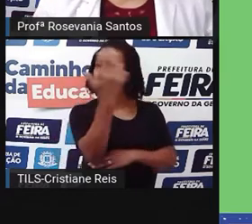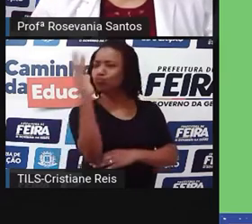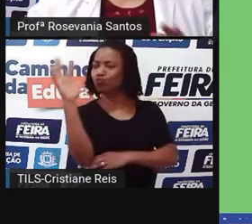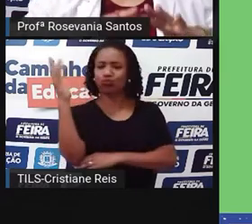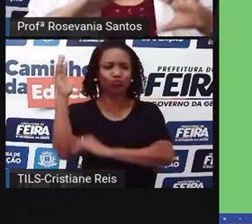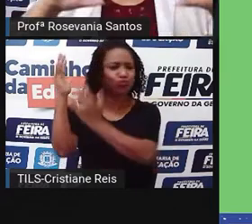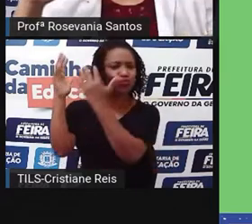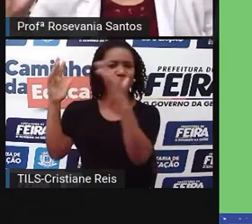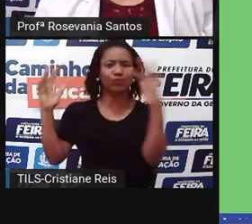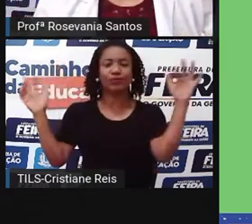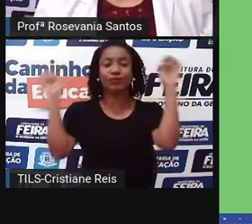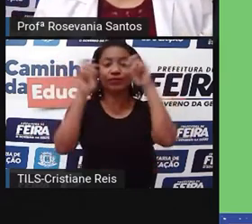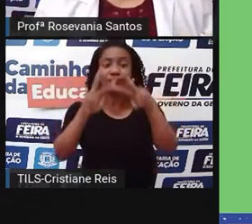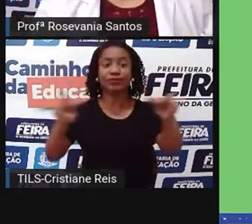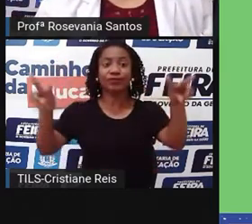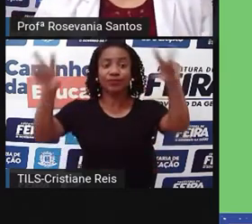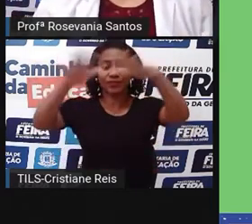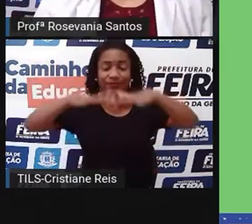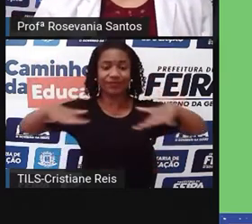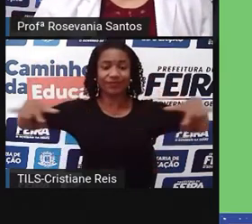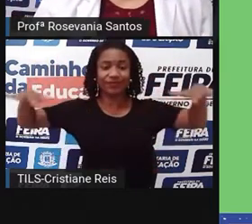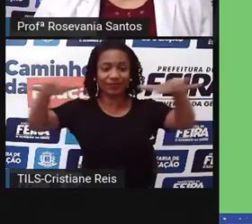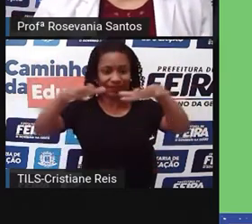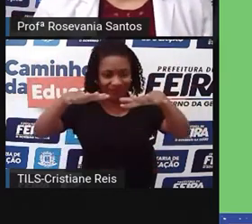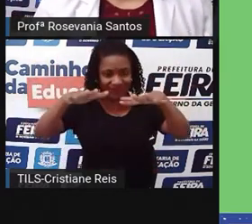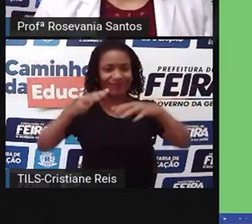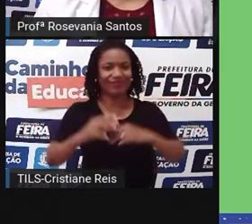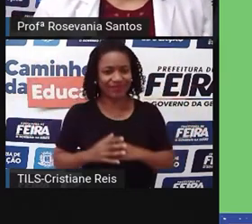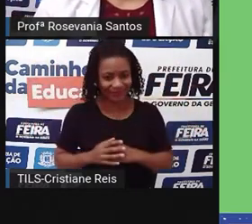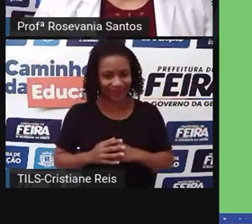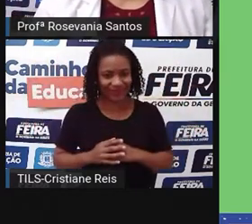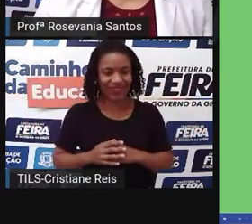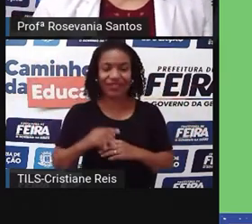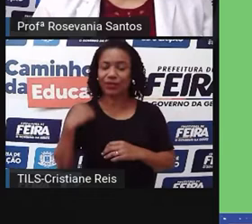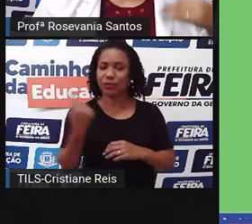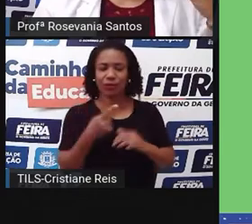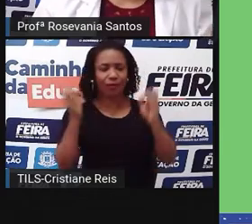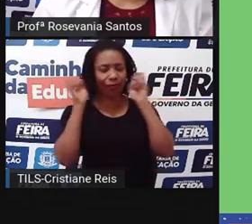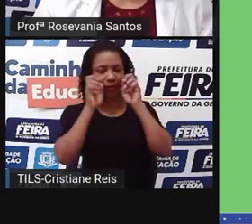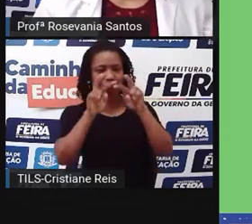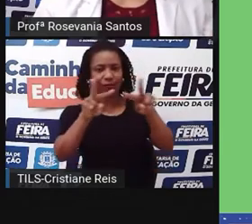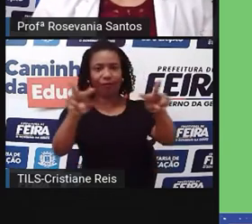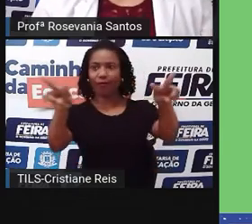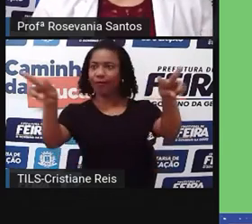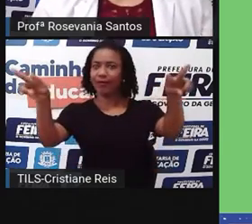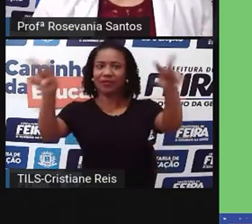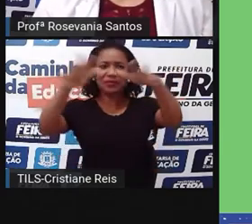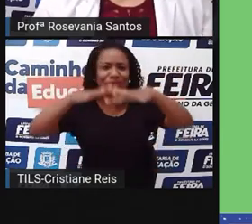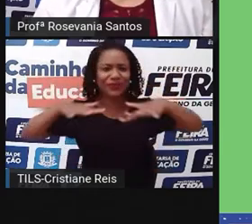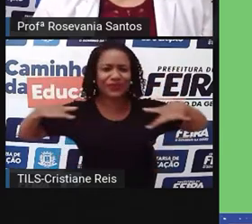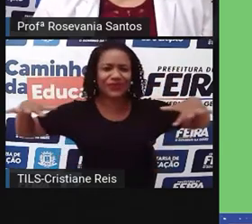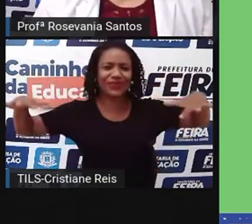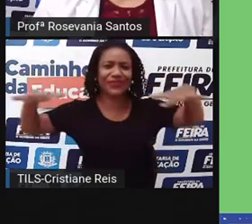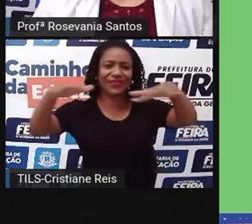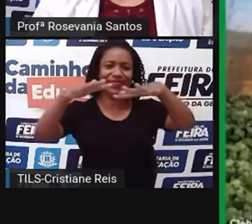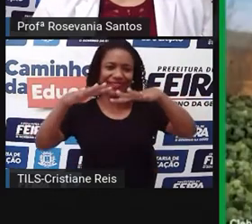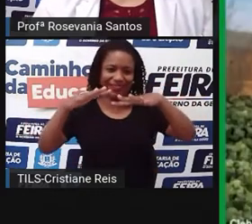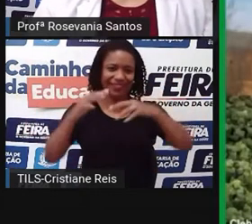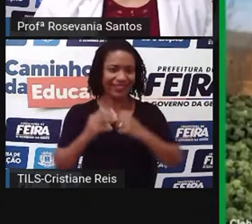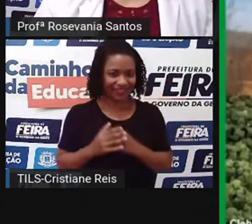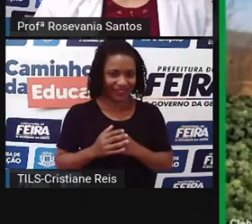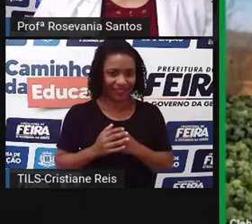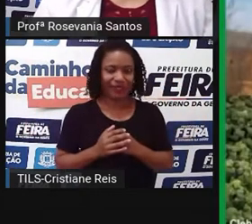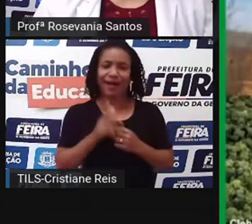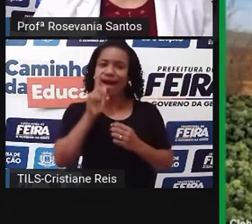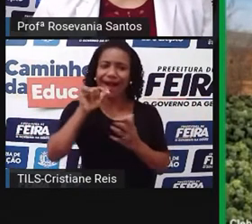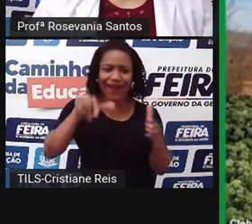praticamente, é o elemento, né? Da paisagem, que chama atenção mesmo da paisagem, que a gente enxerga na paisagem, elemento natural, é